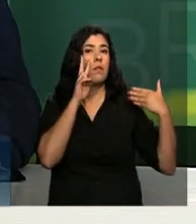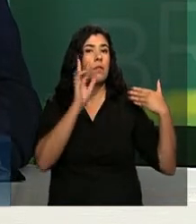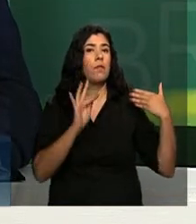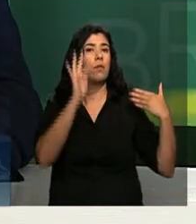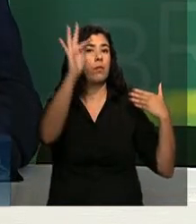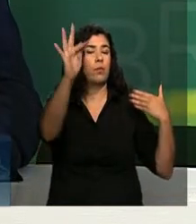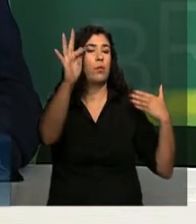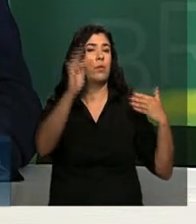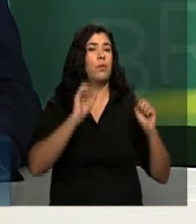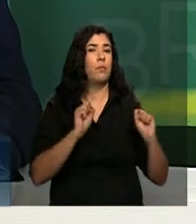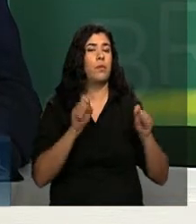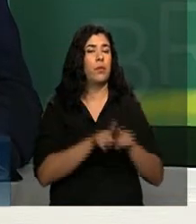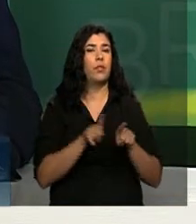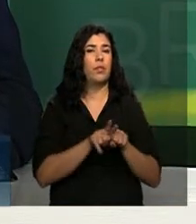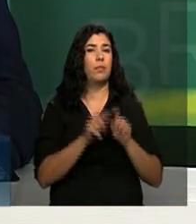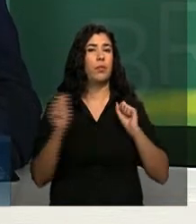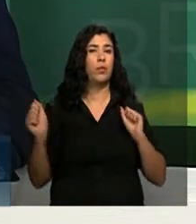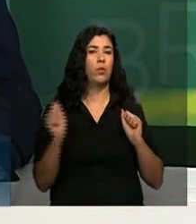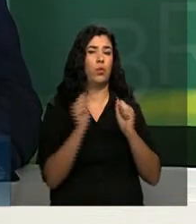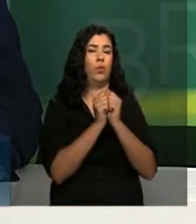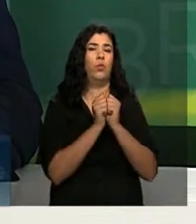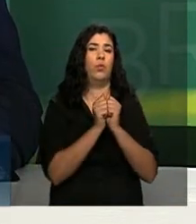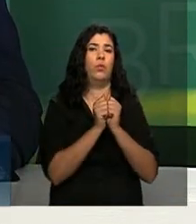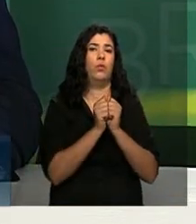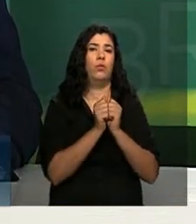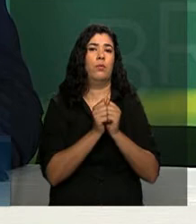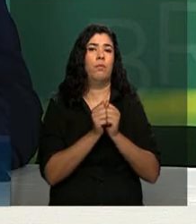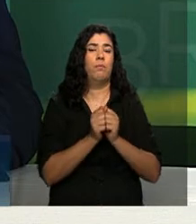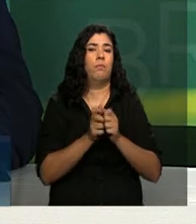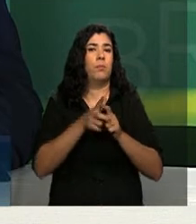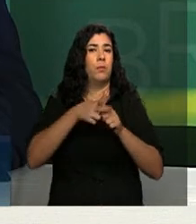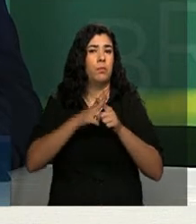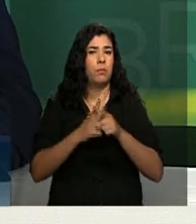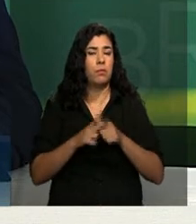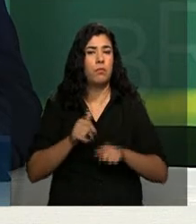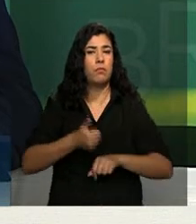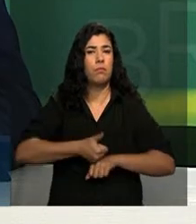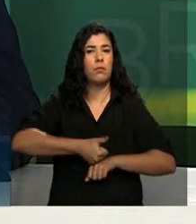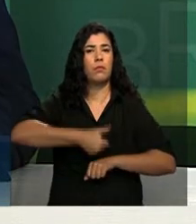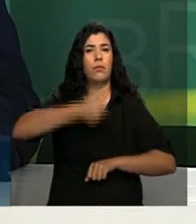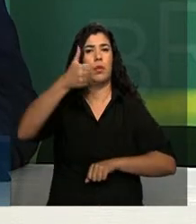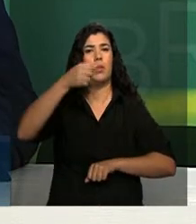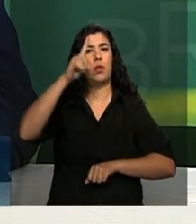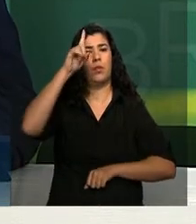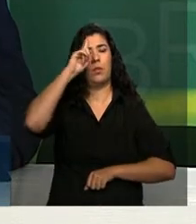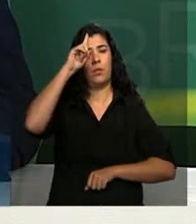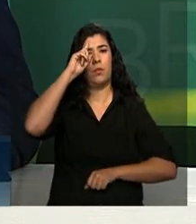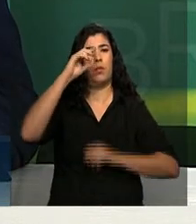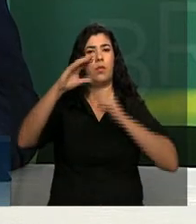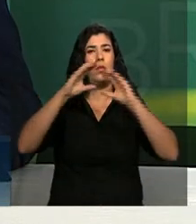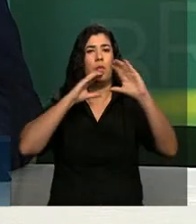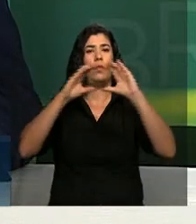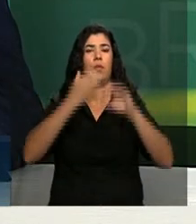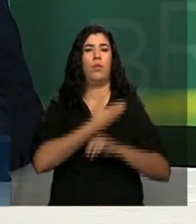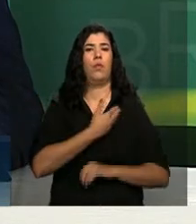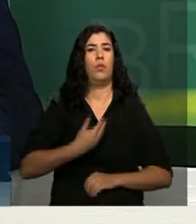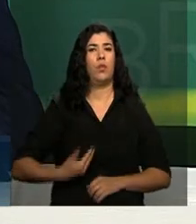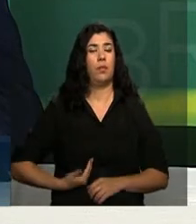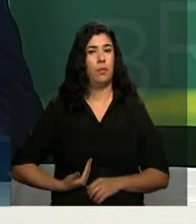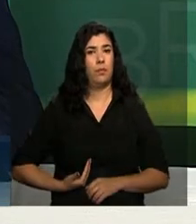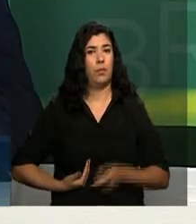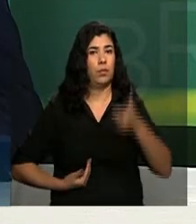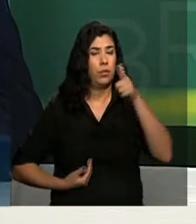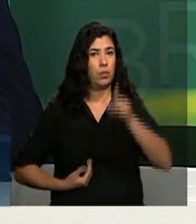que a gente possa aprimorar a comunicação cotidianamente do governo. Repito, a